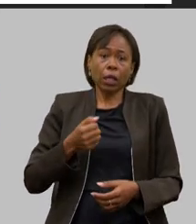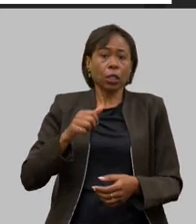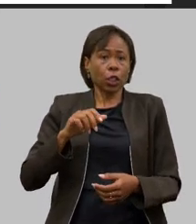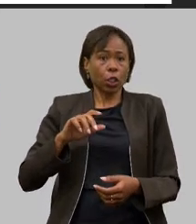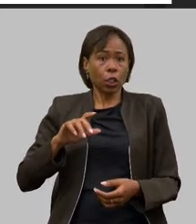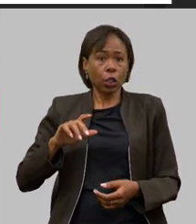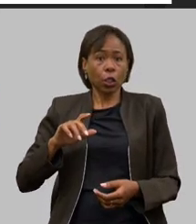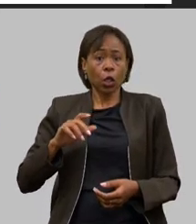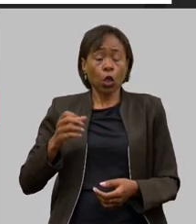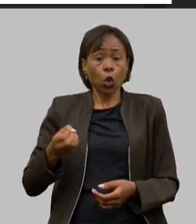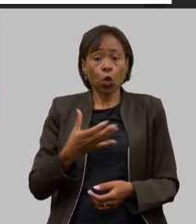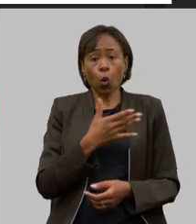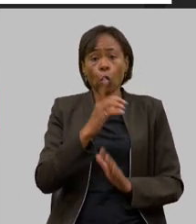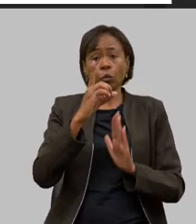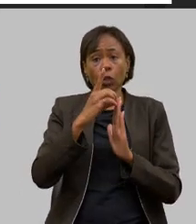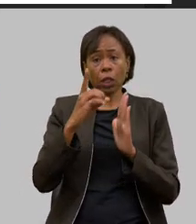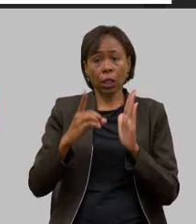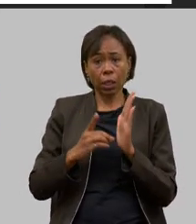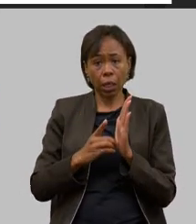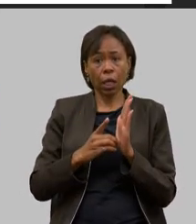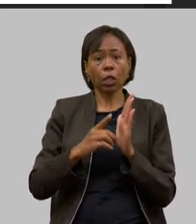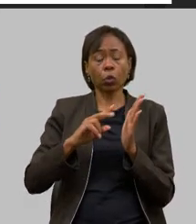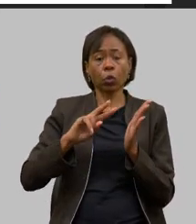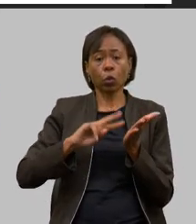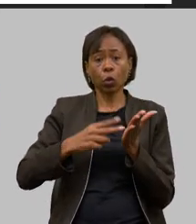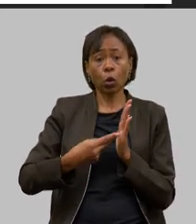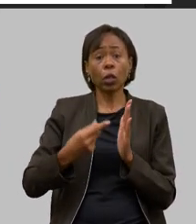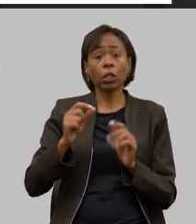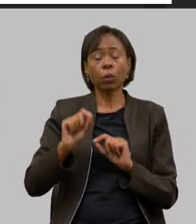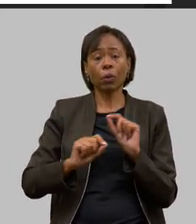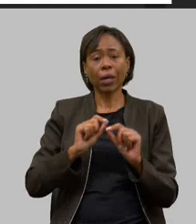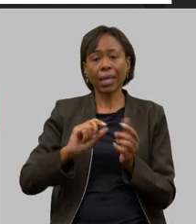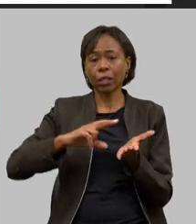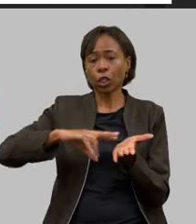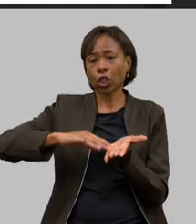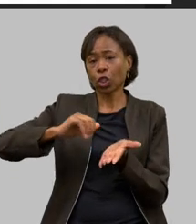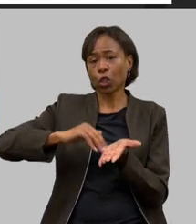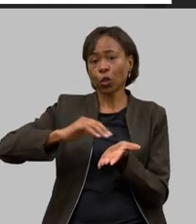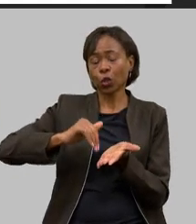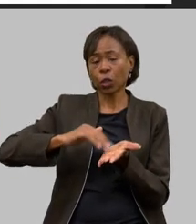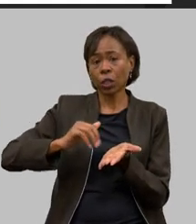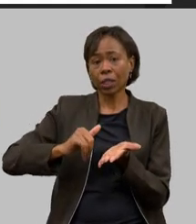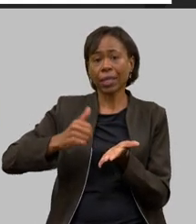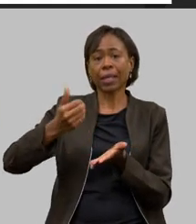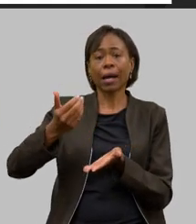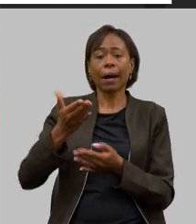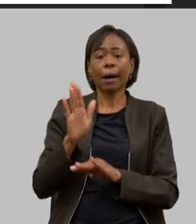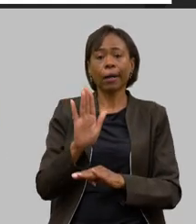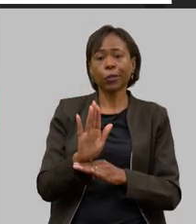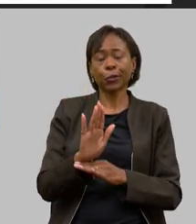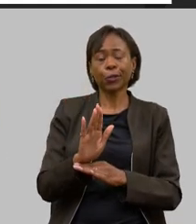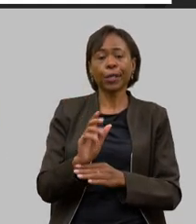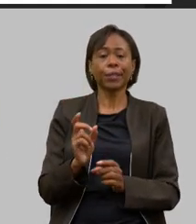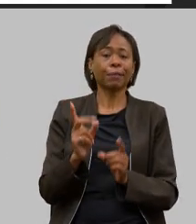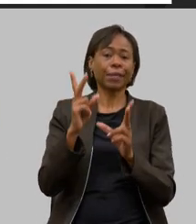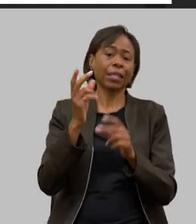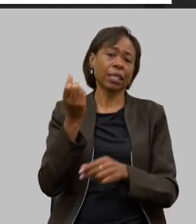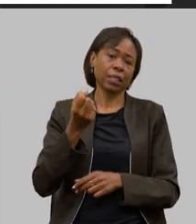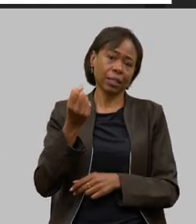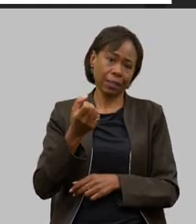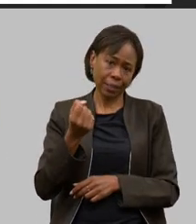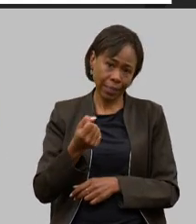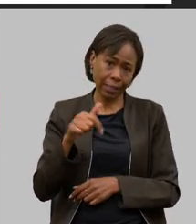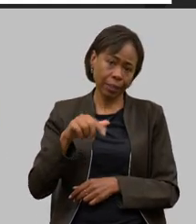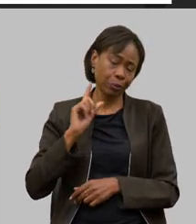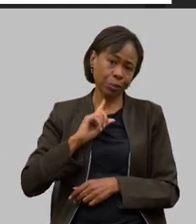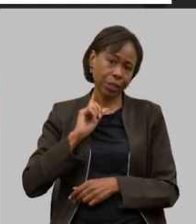o decreto que tira os benefícios das indústrias que importam leite em Minas Gerais da Argentina e do Uruguai então todas as medidas que